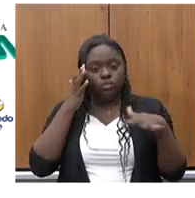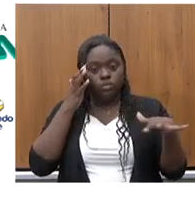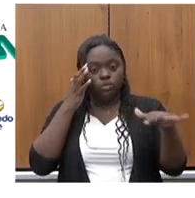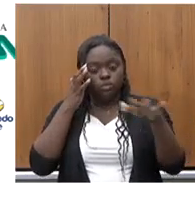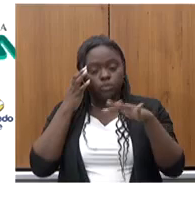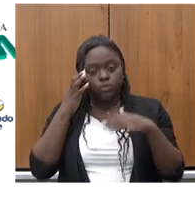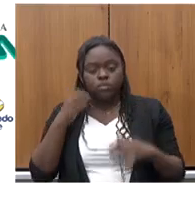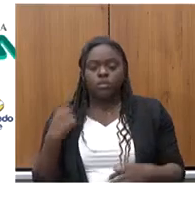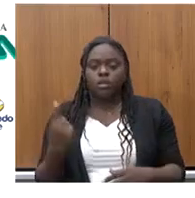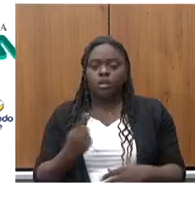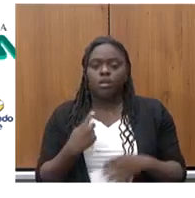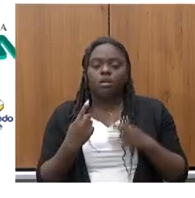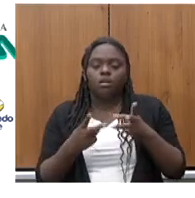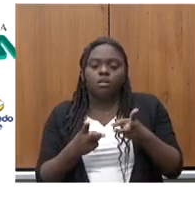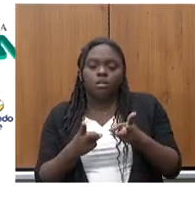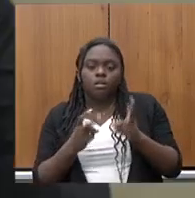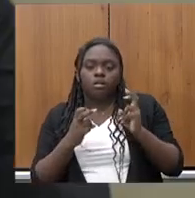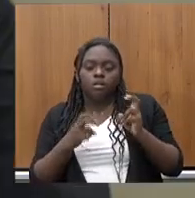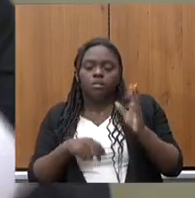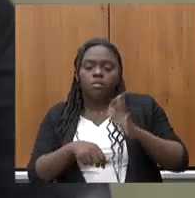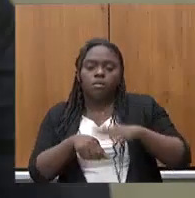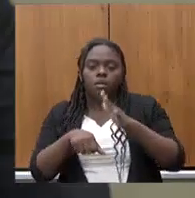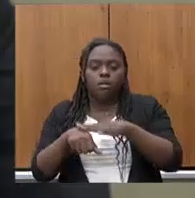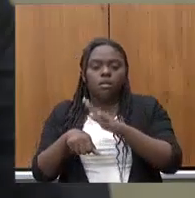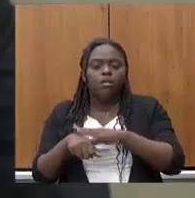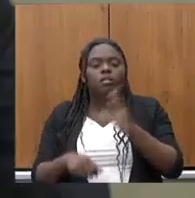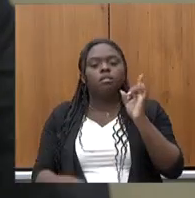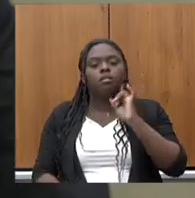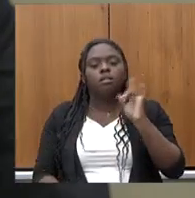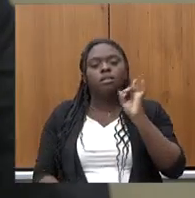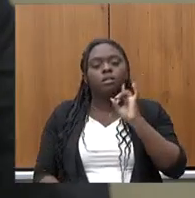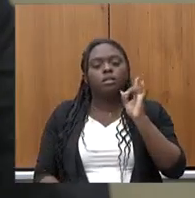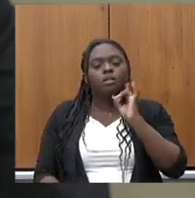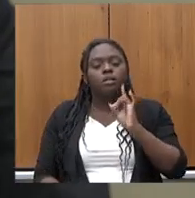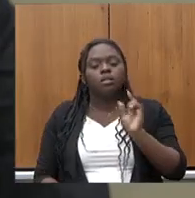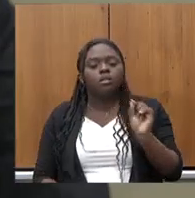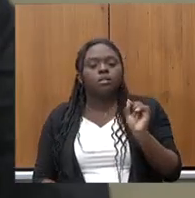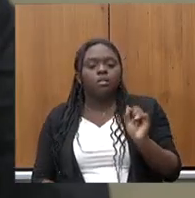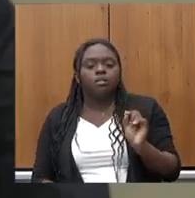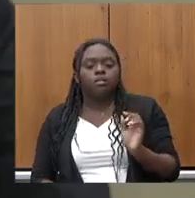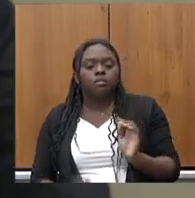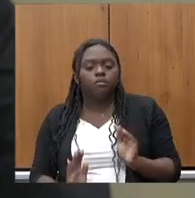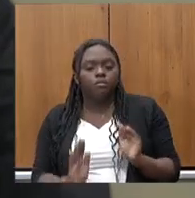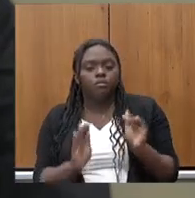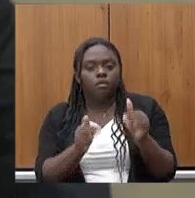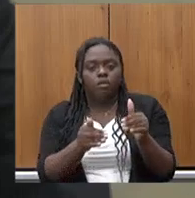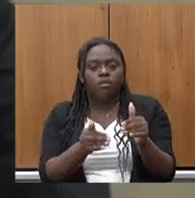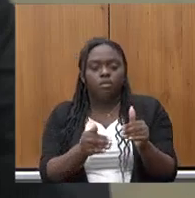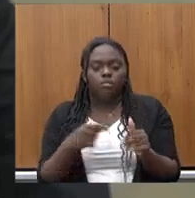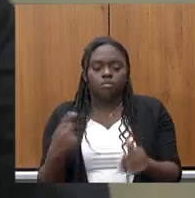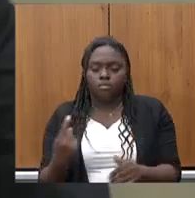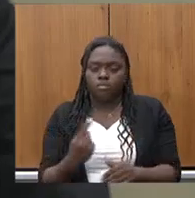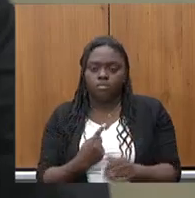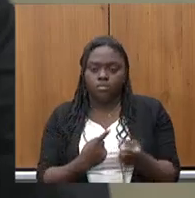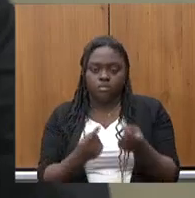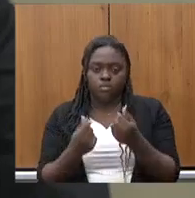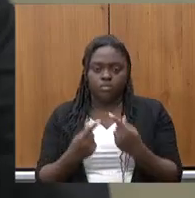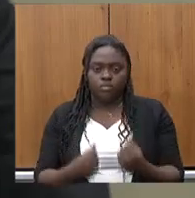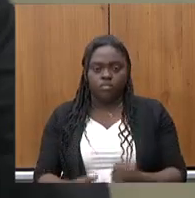E nós percebemos que, cada vez mais, Minas Gerais vai se tornar o foco para os novos investimentos.